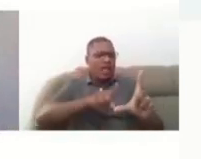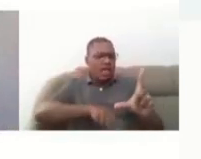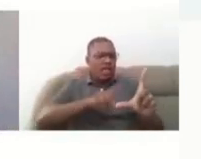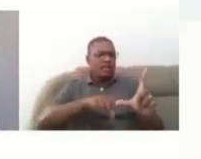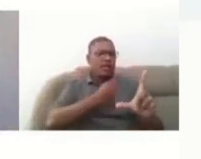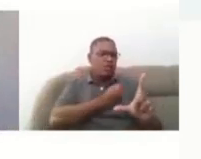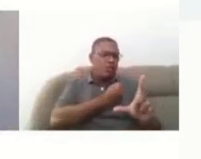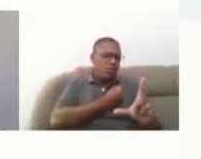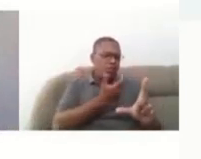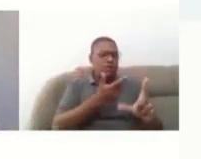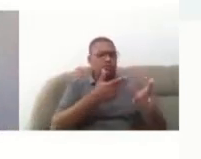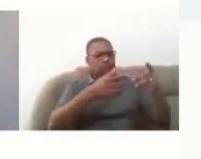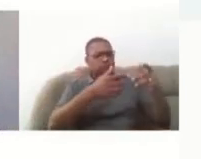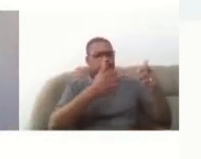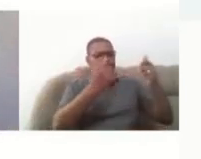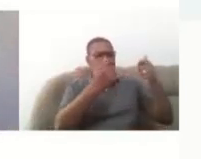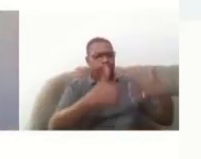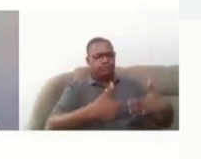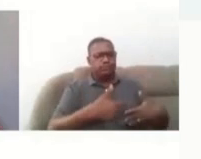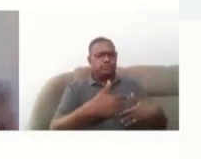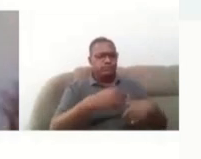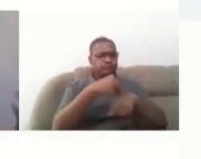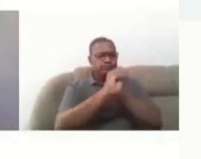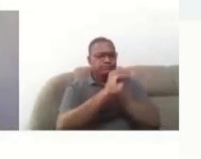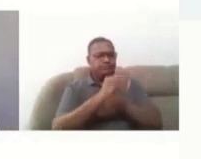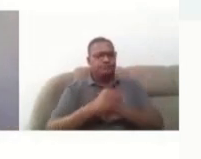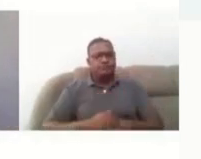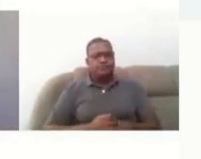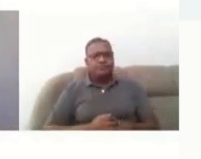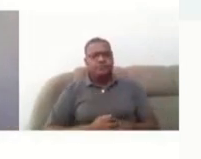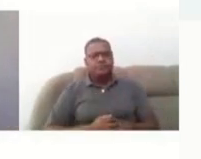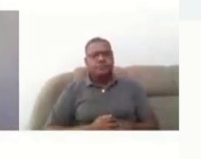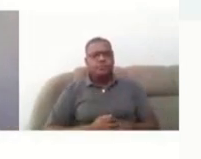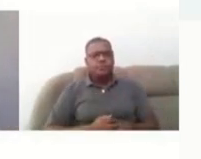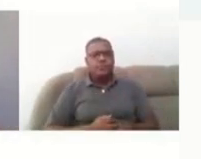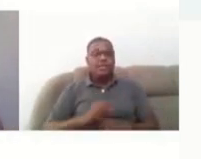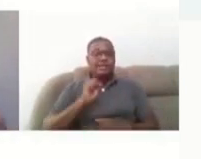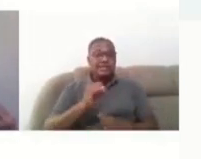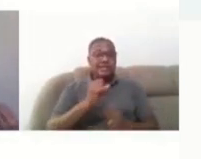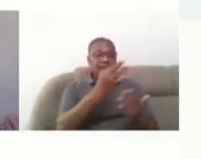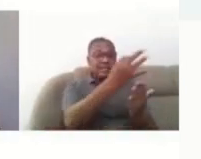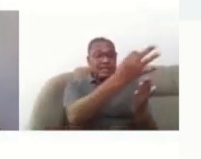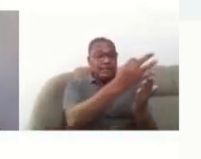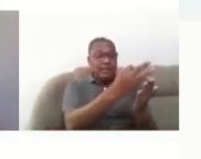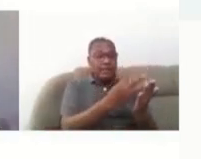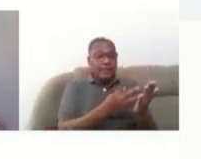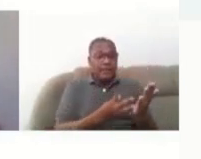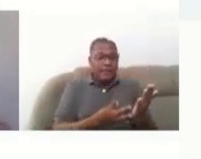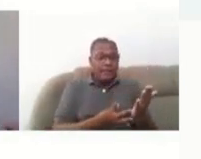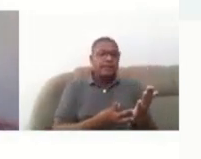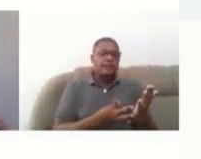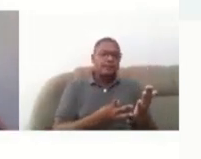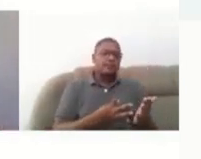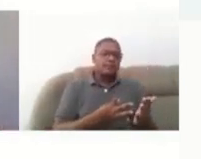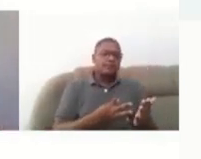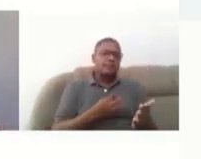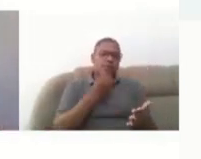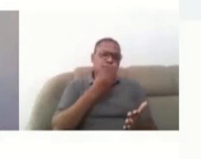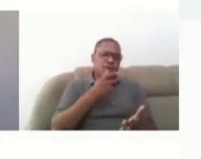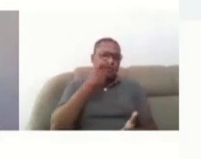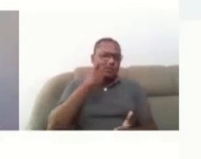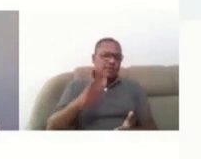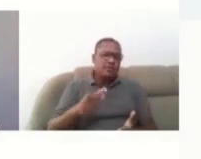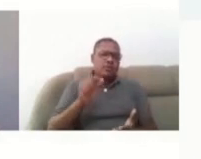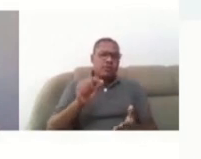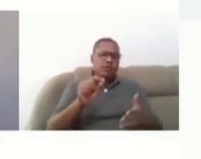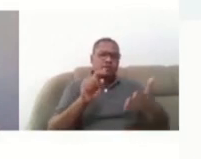e assim por diante. Se for um texto maior, seria interessante usar sumário com hiperlinks,